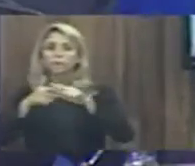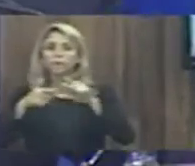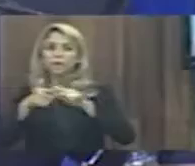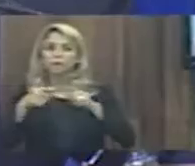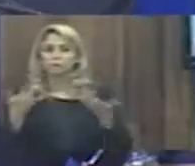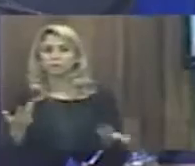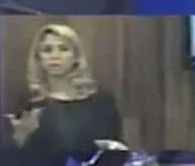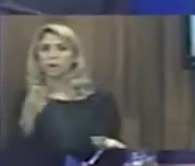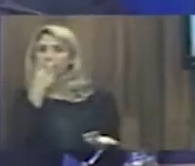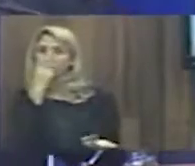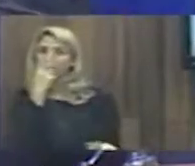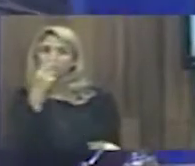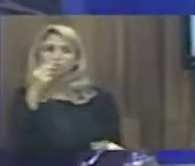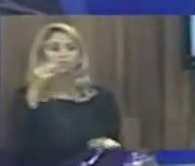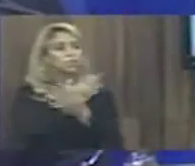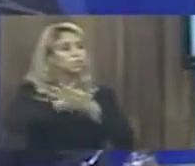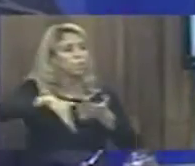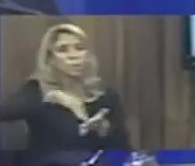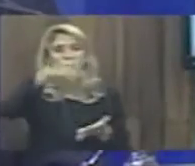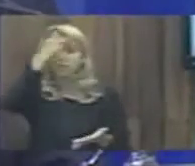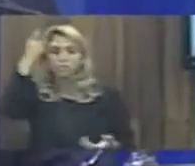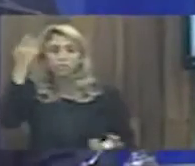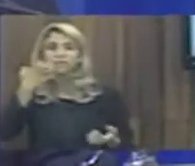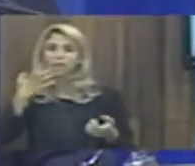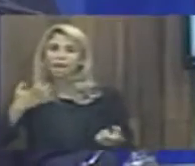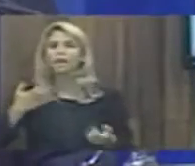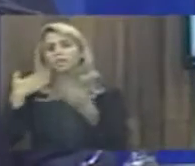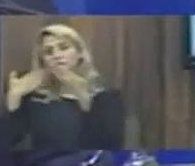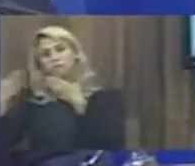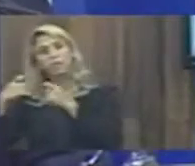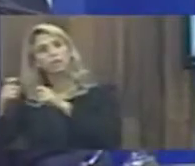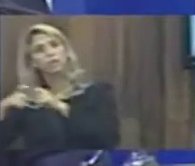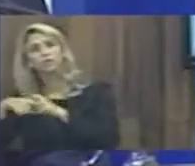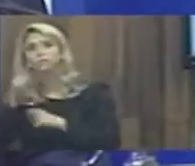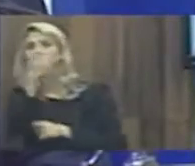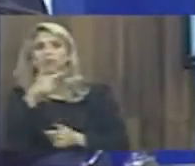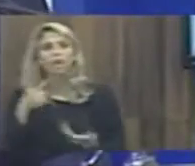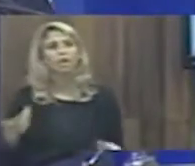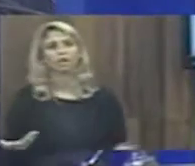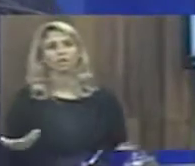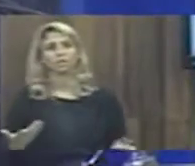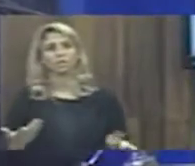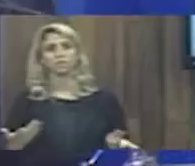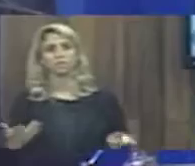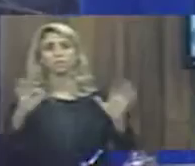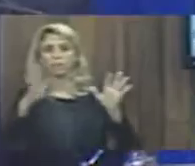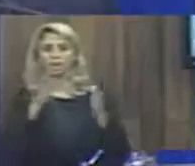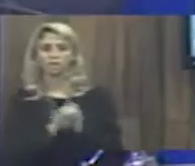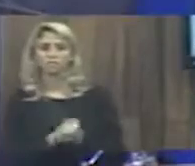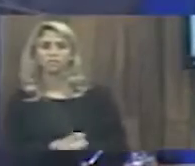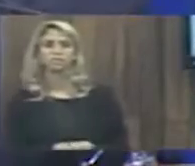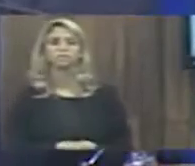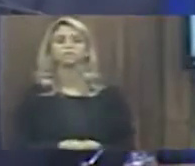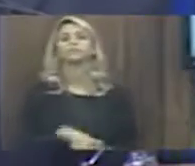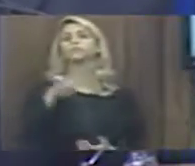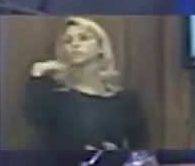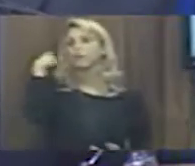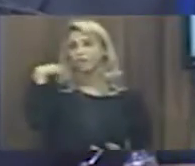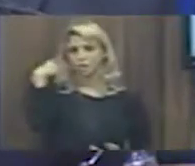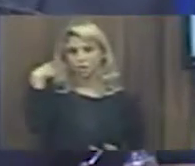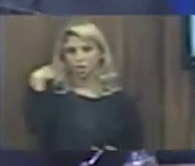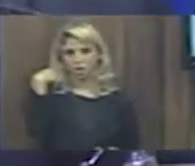O vereador Rafael Peçanha, ele teve um sonho, um